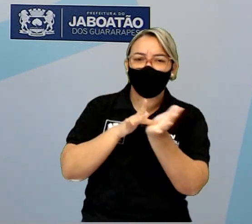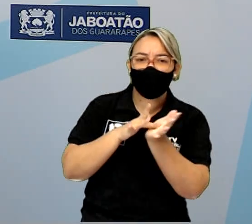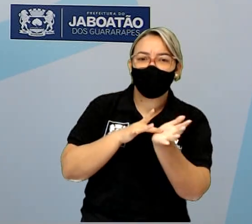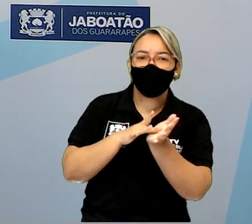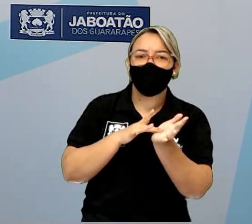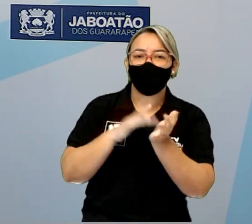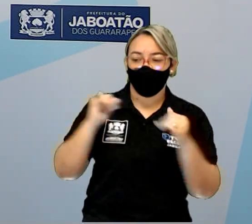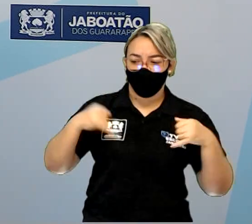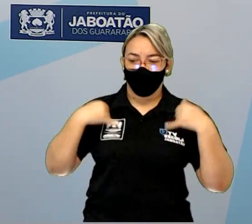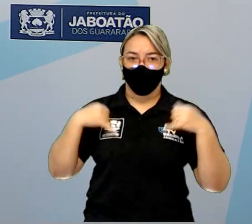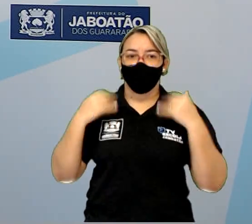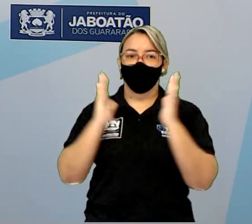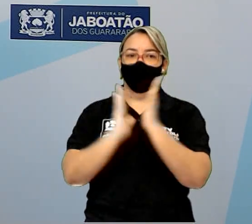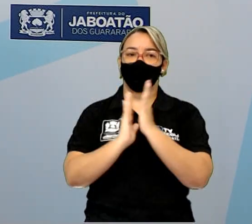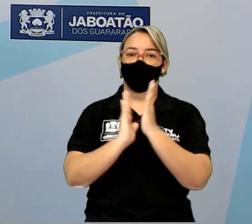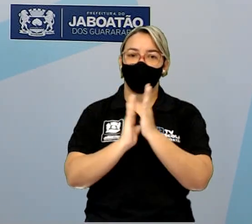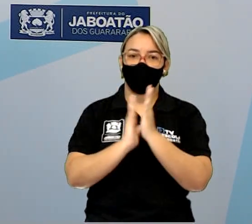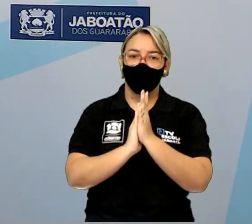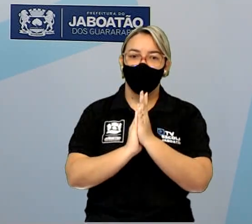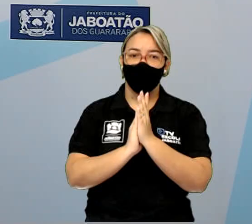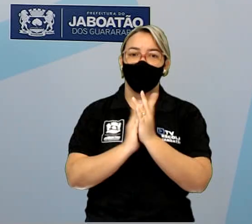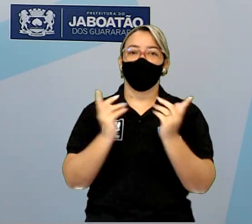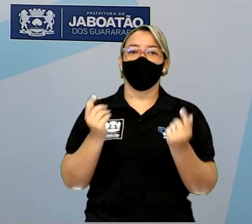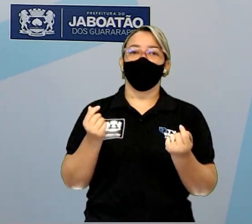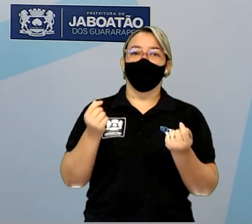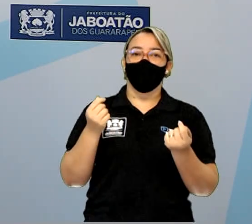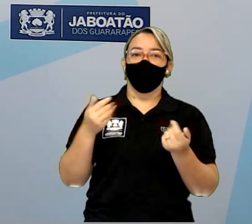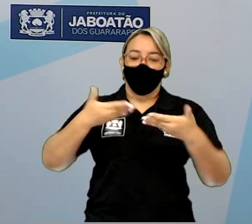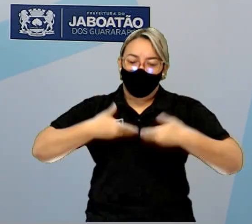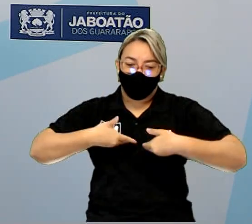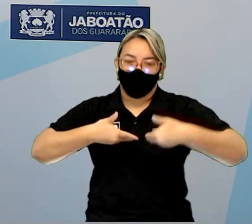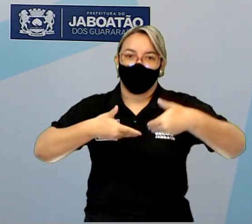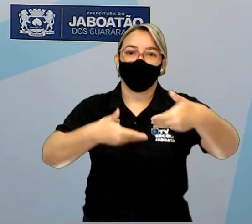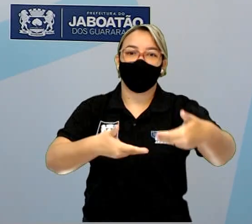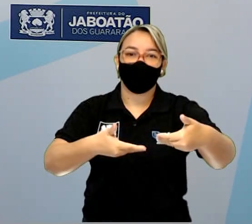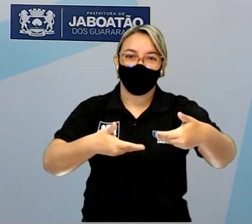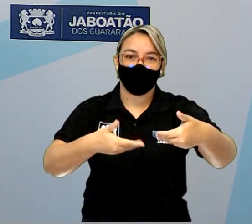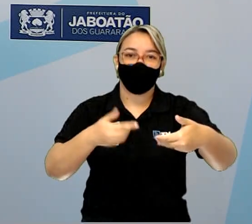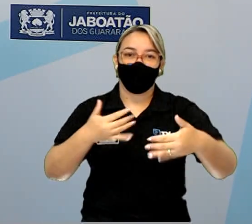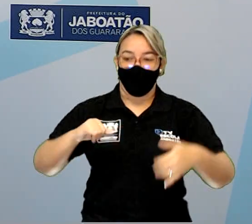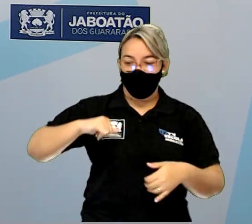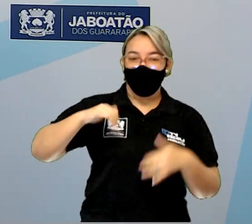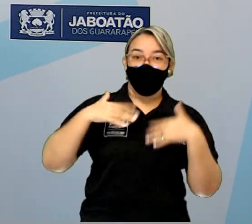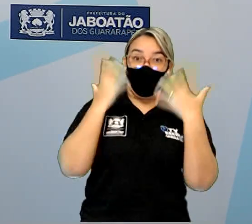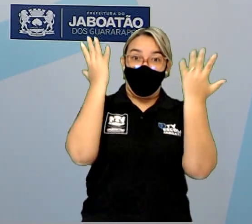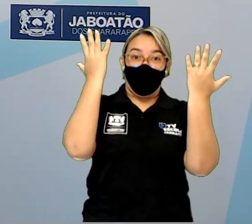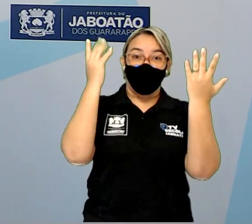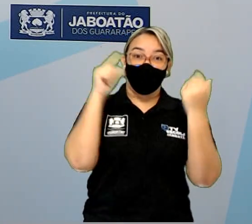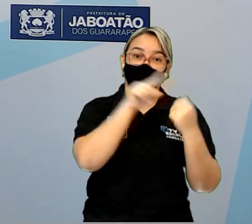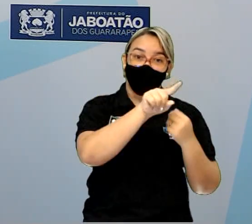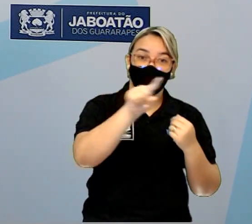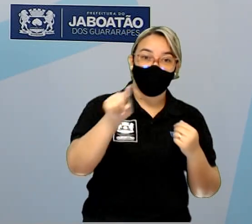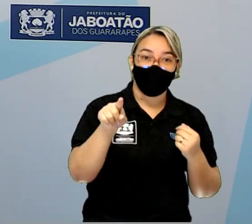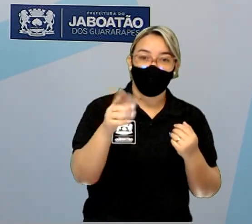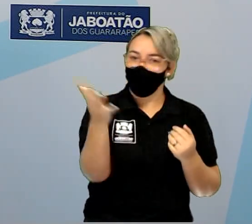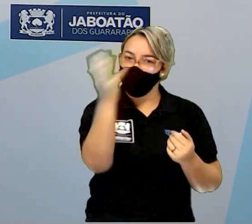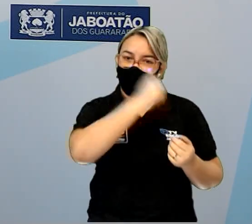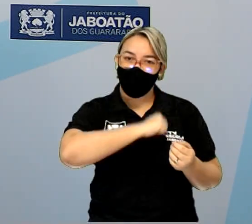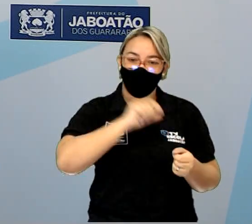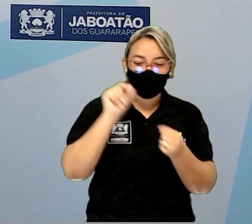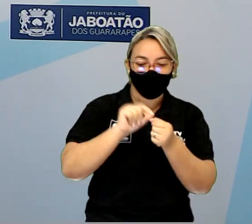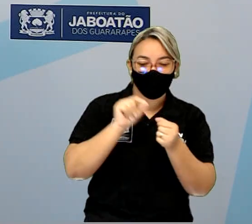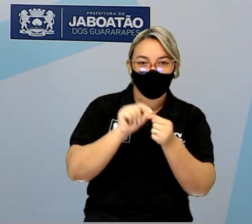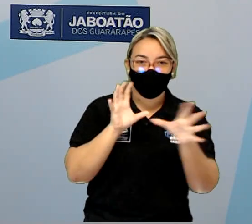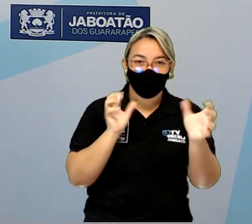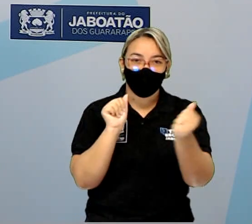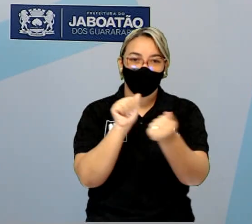aniversário, como se vocês estivessem me convidando para a festa de vocês, tá bom? Então, vamos produzir esse convite